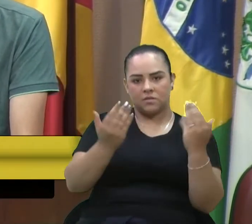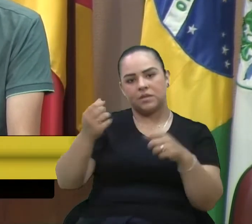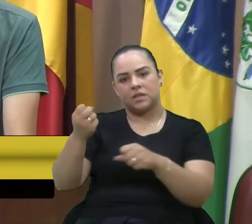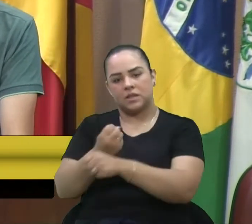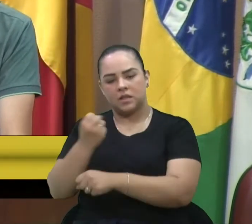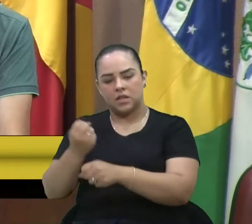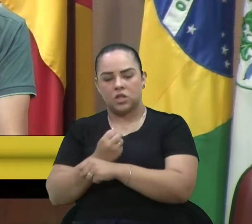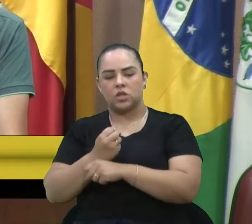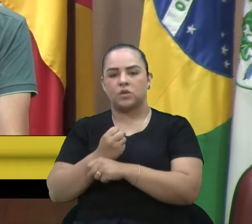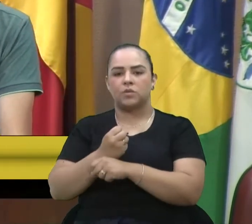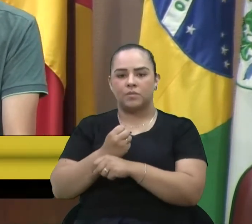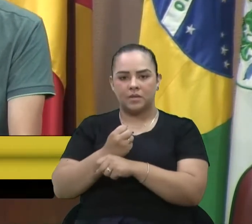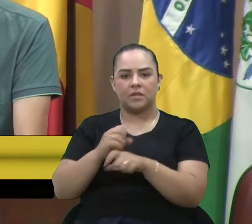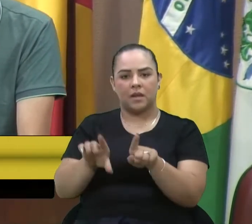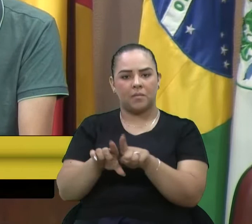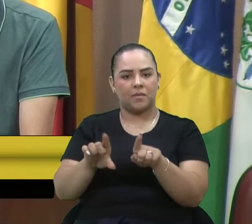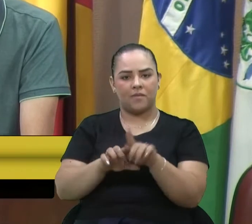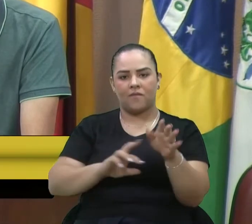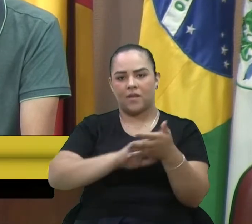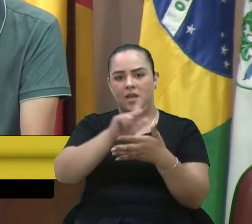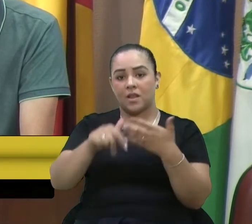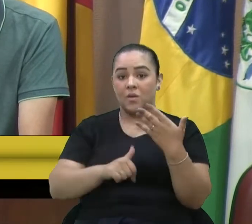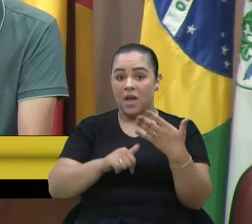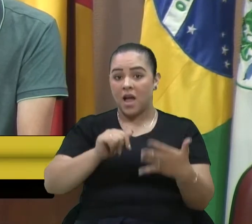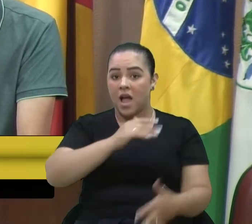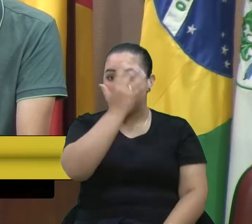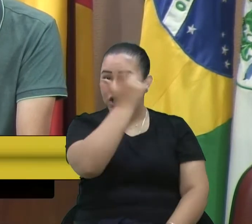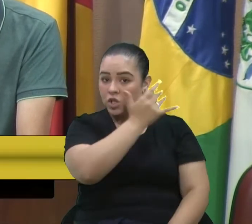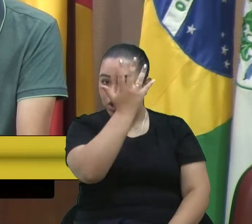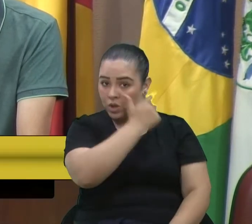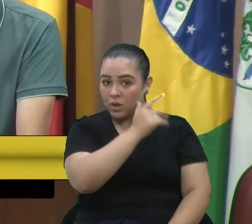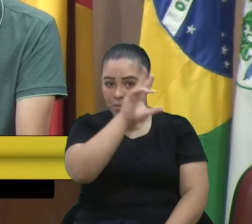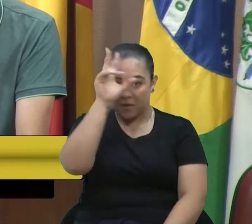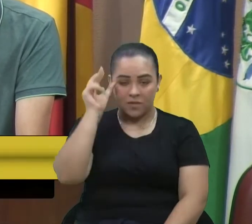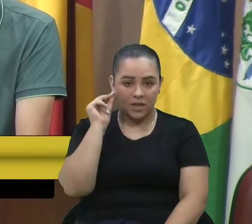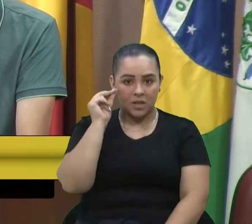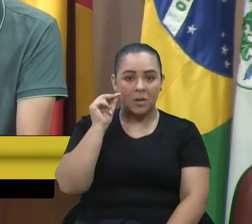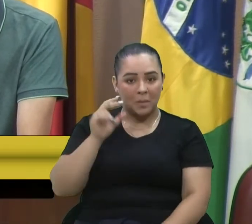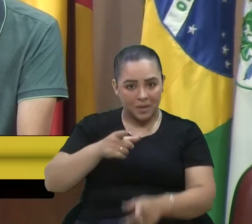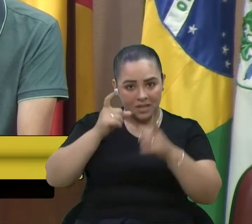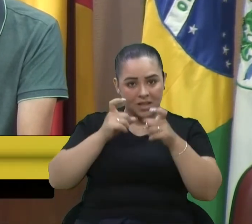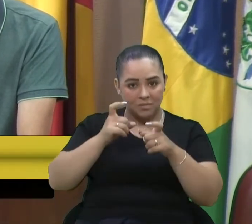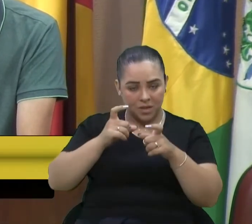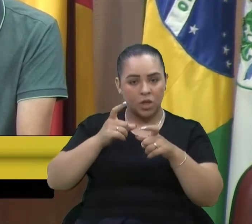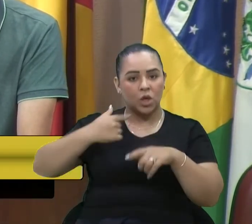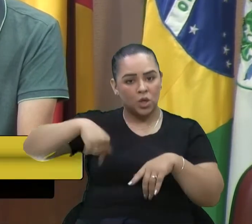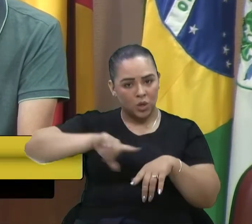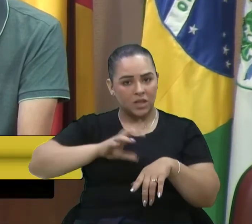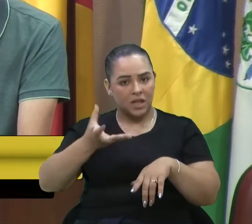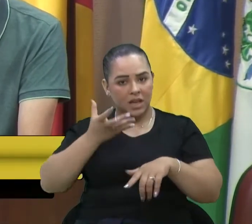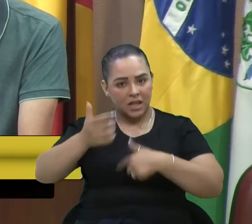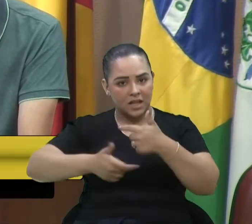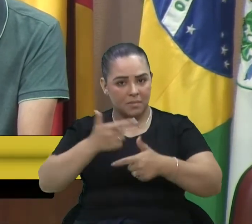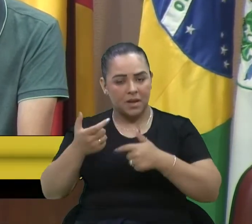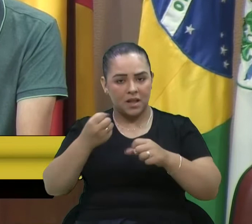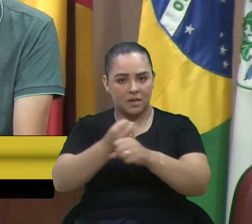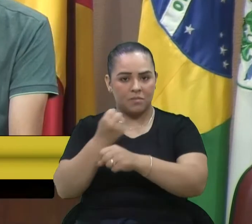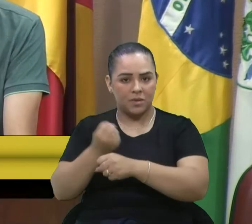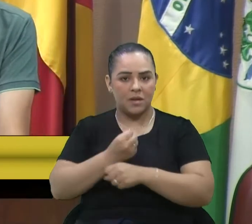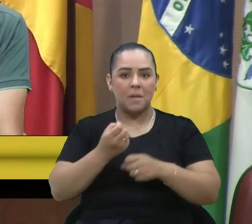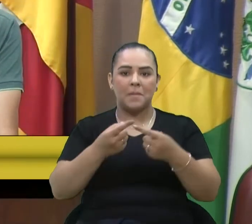Prefeito Agiló, percebo que a Secretaria da Agricultura quer trabalhar, mas temos que dar condições e menos burocracia.